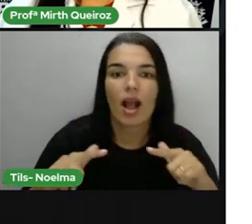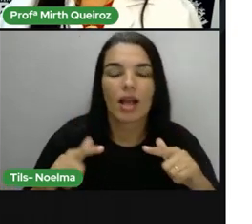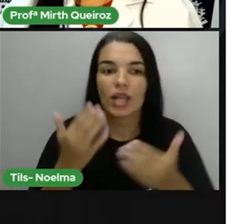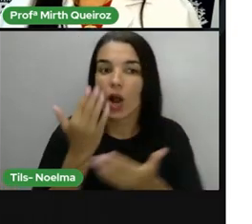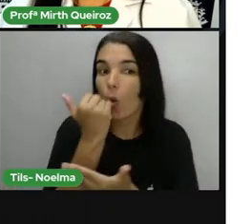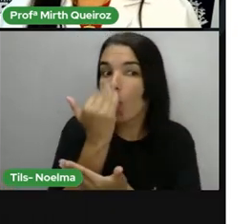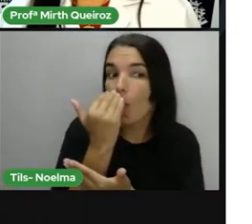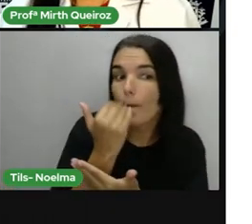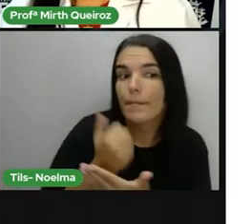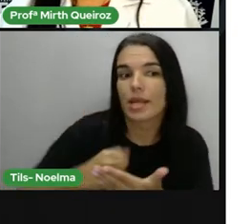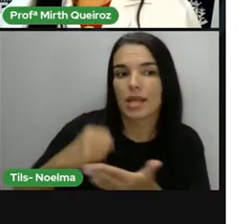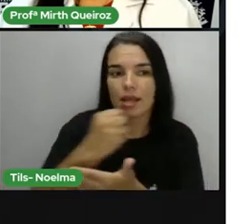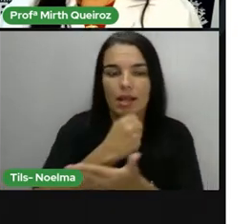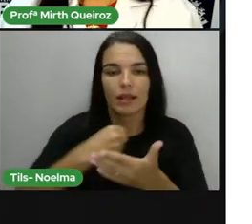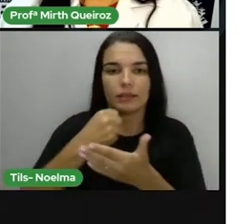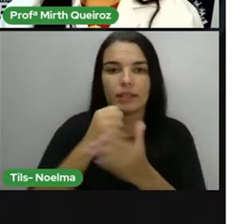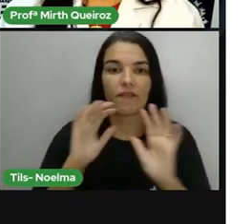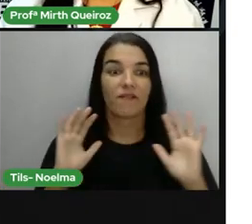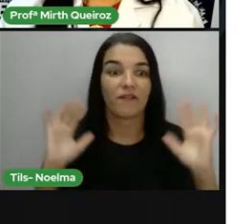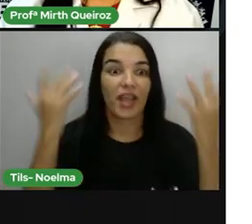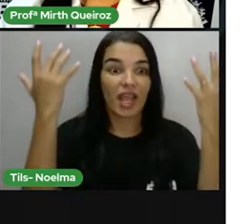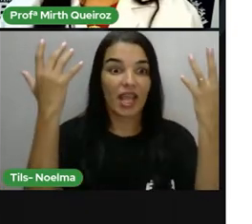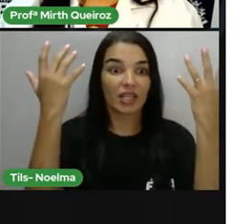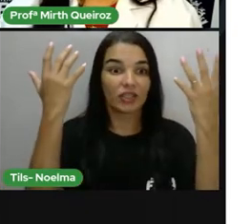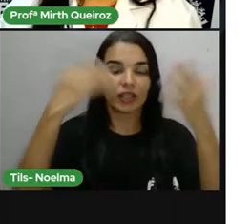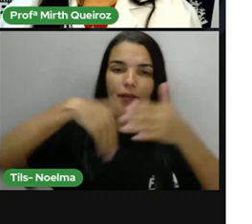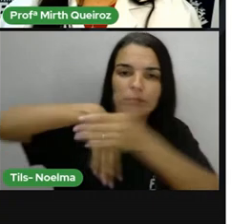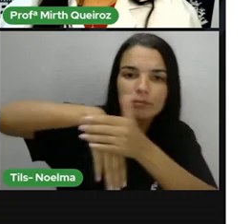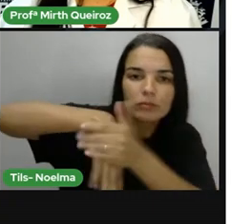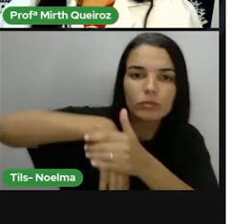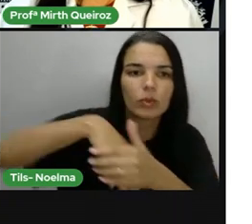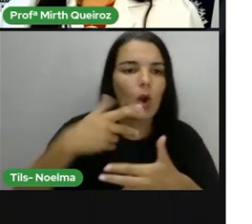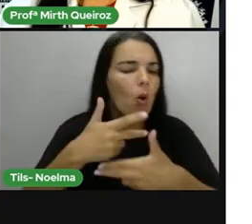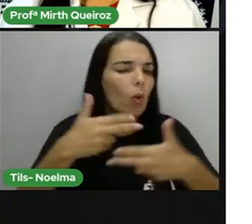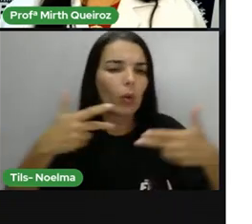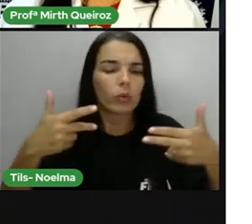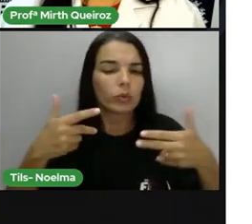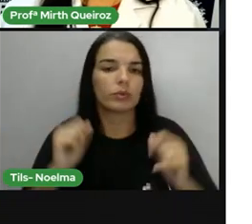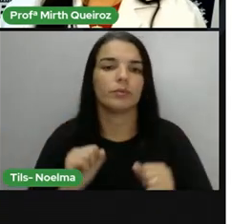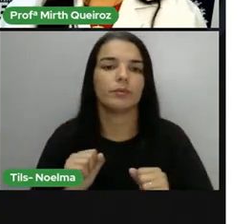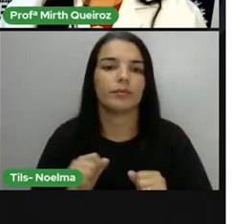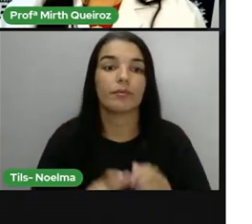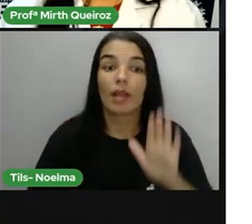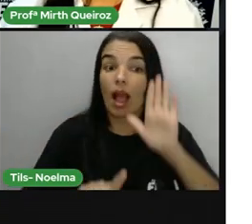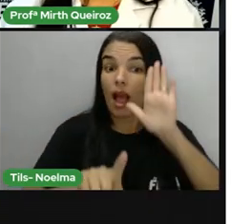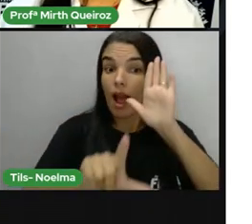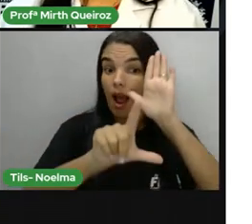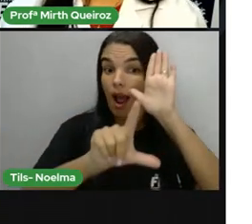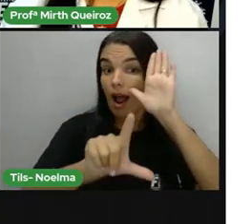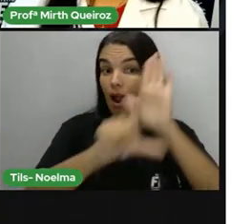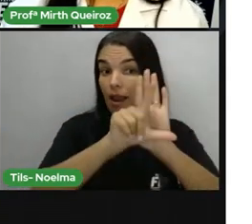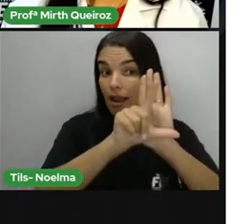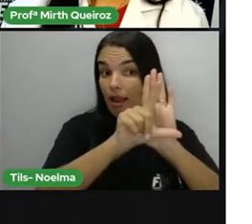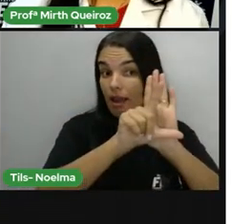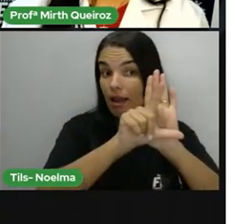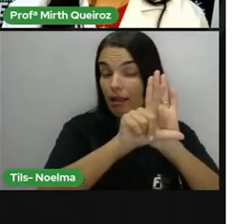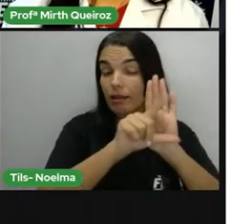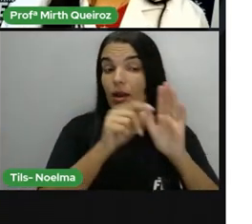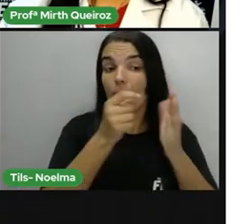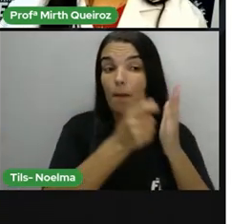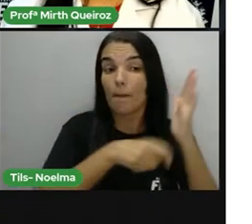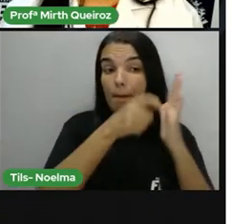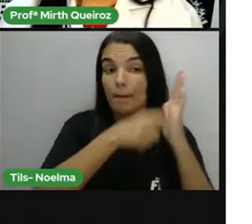culinária, festas, esportes, entre outros. Aí nós temos a lei do